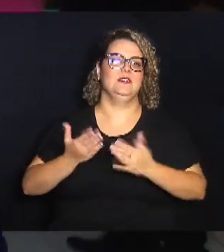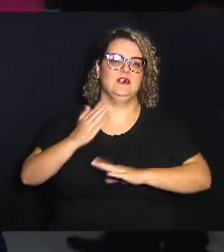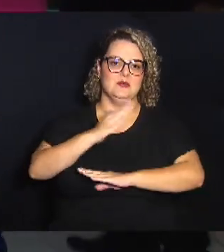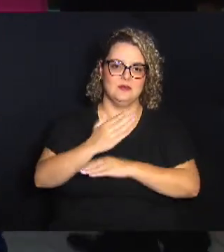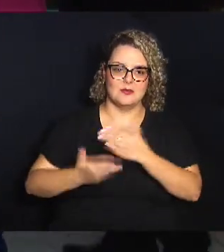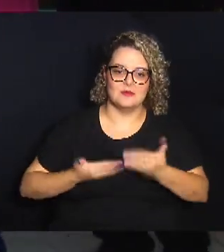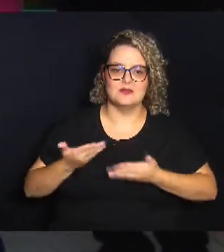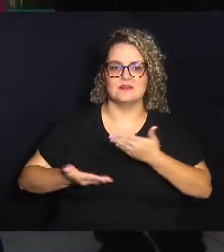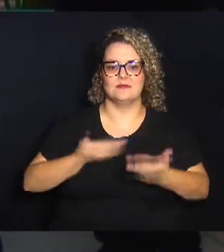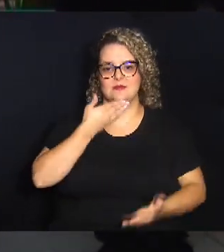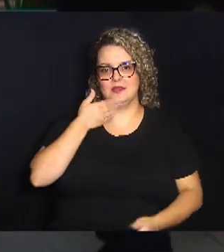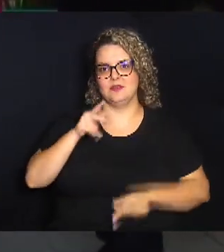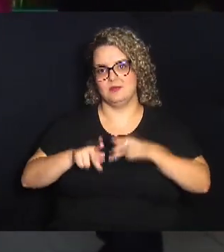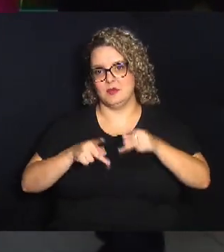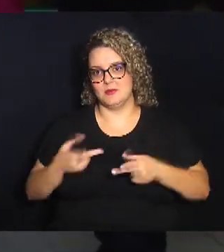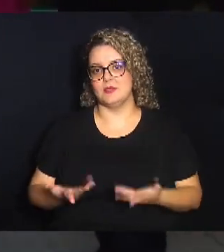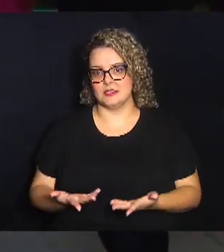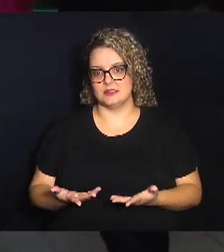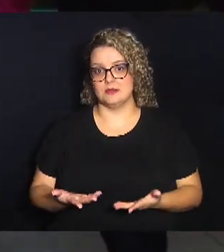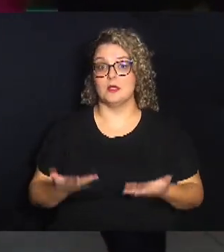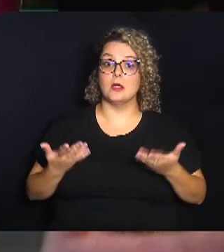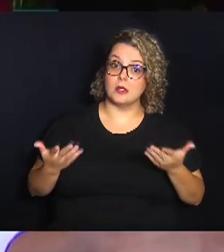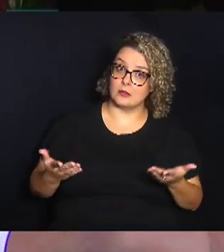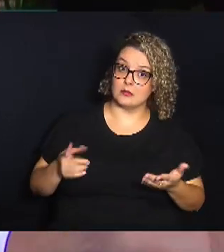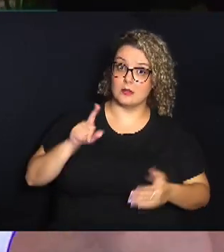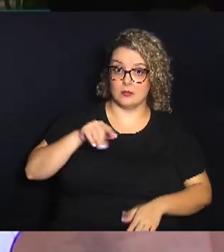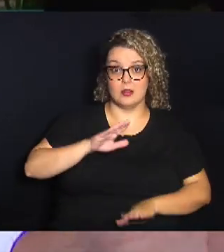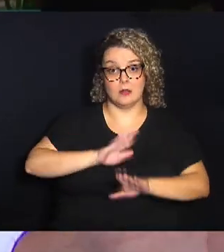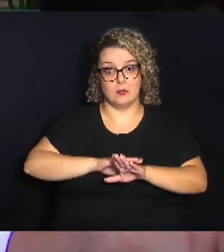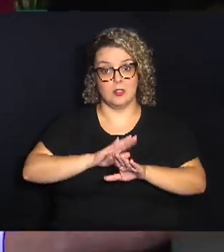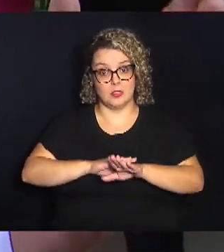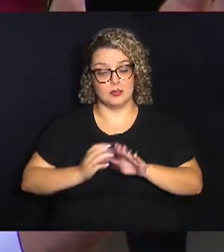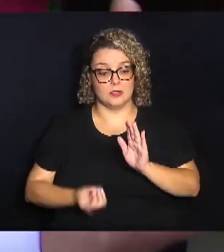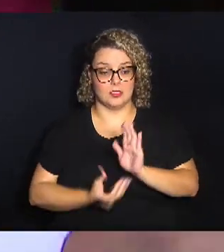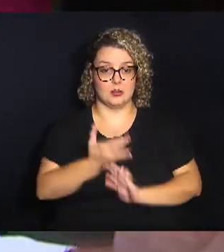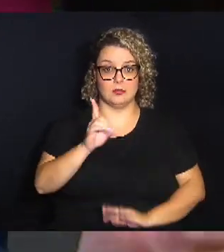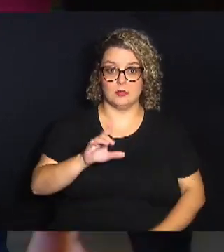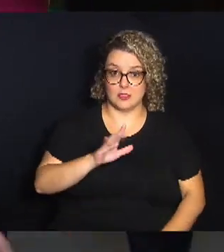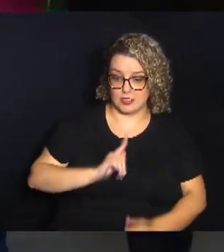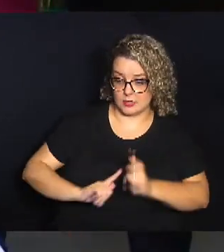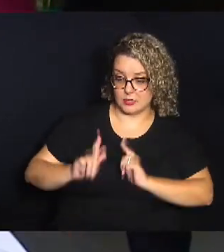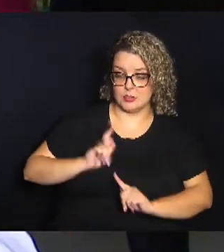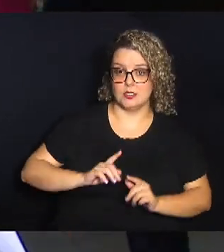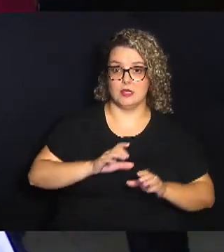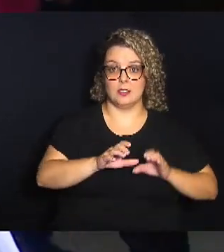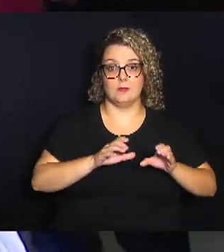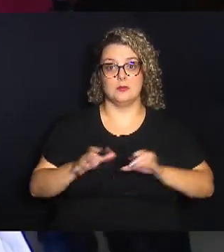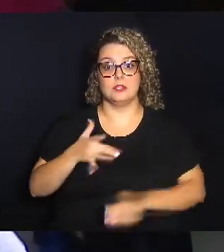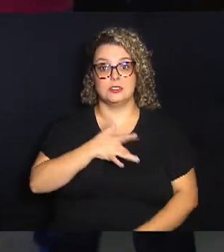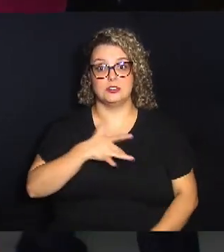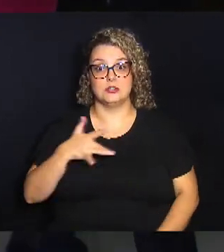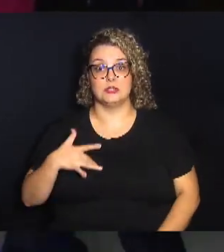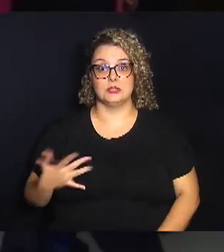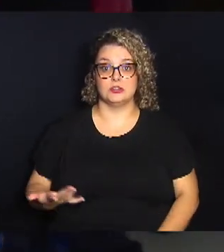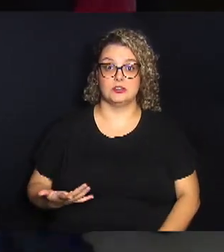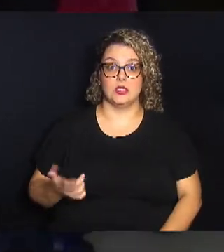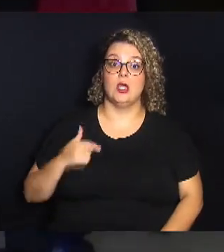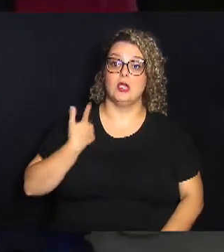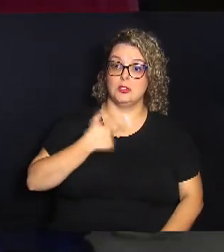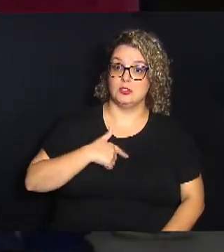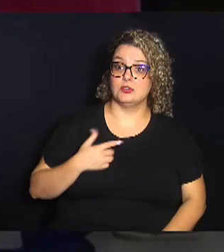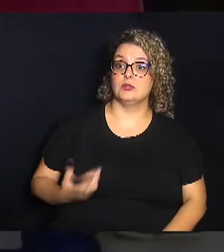serviço melhor para a população. Então é uma ação que nasceu na Diretoria de Gestão, na Coordenadoria de Saúde, que nós